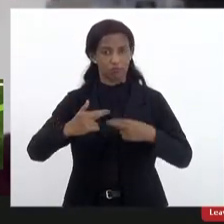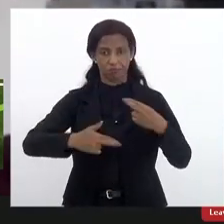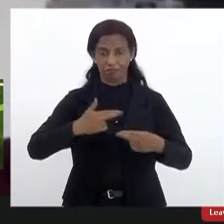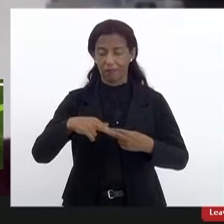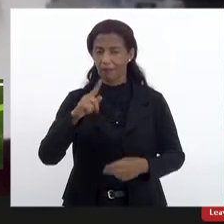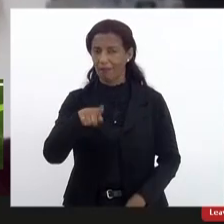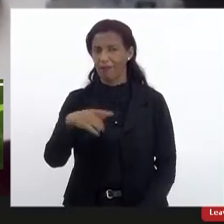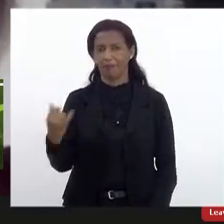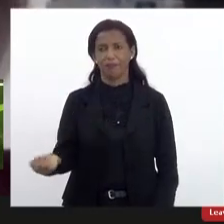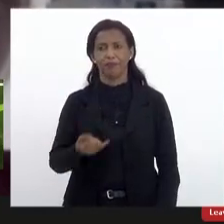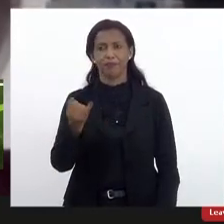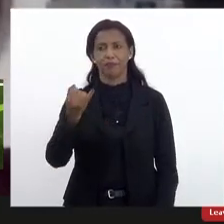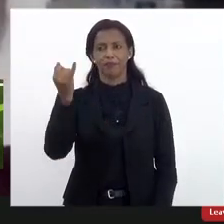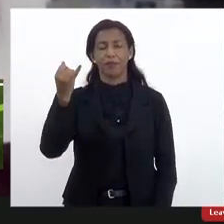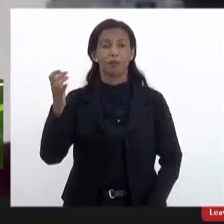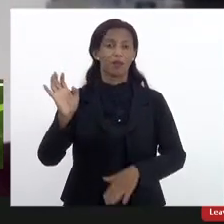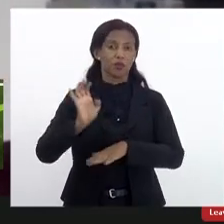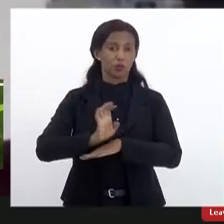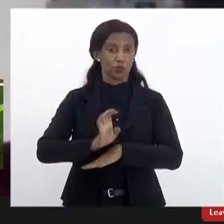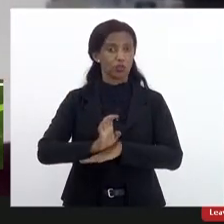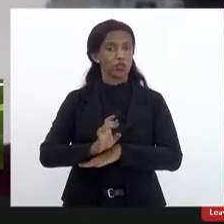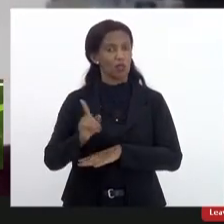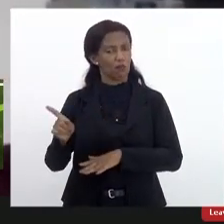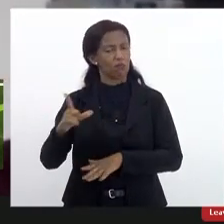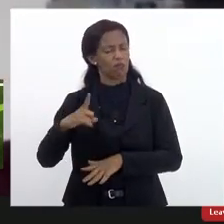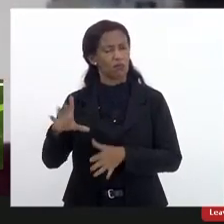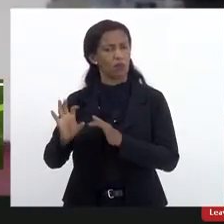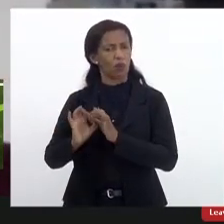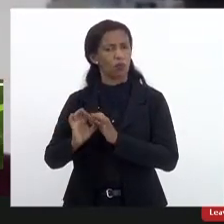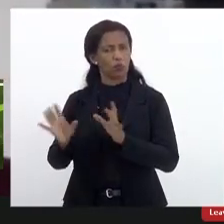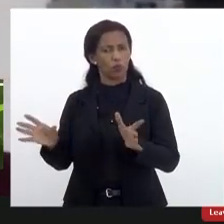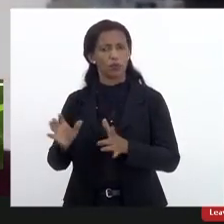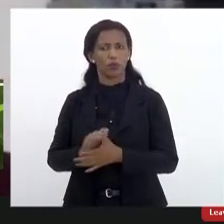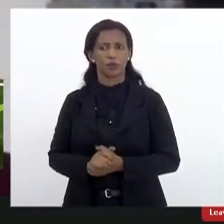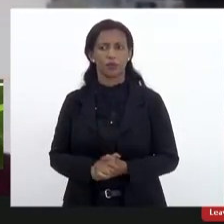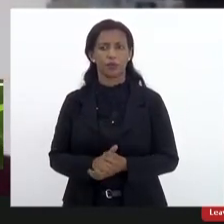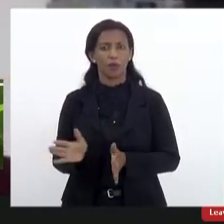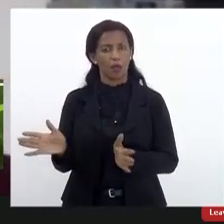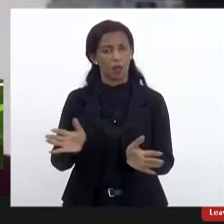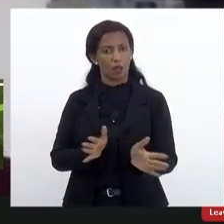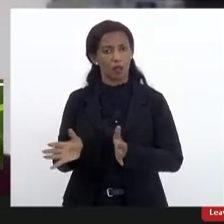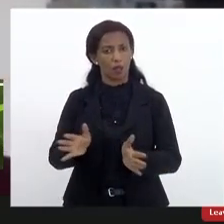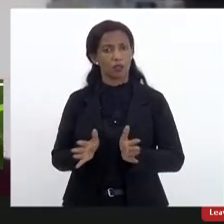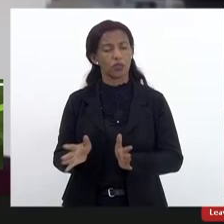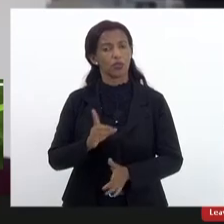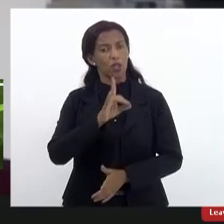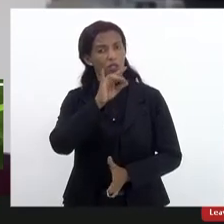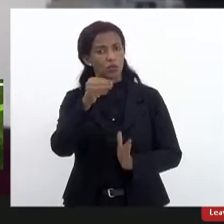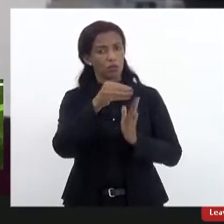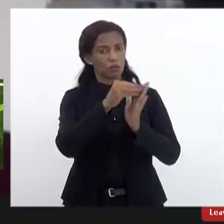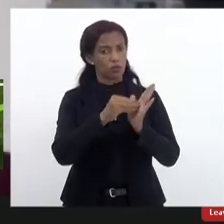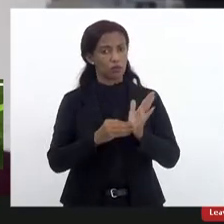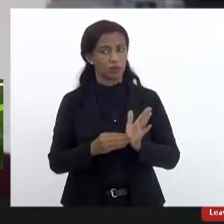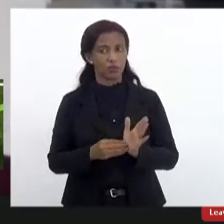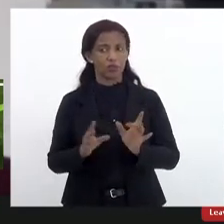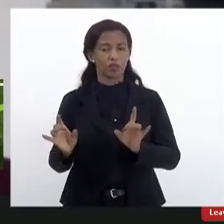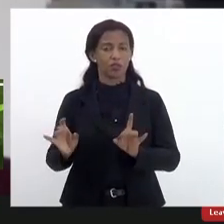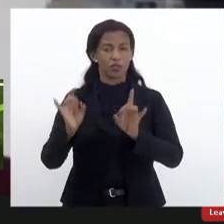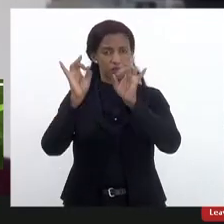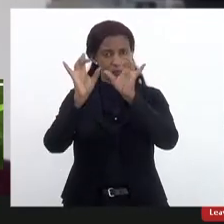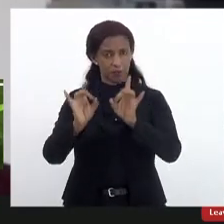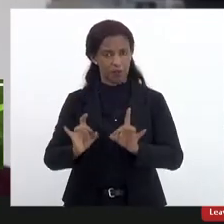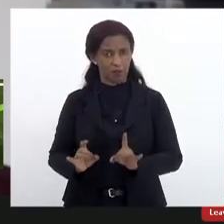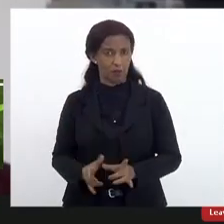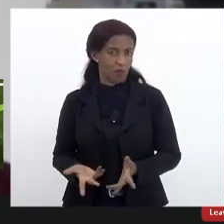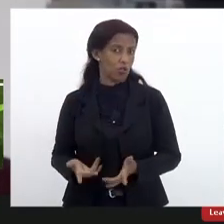importantíssimo mas o estado também tem sua autonomia para articular calendários especialmente quando o que está proposto